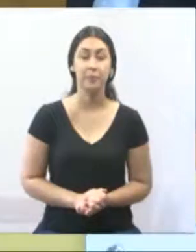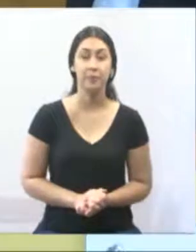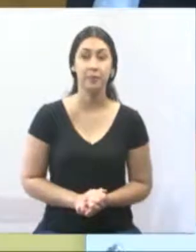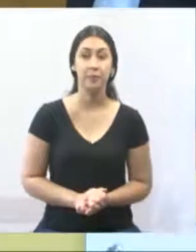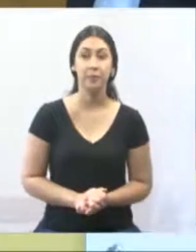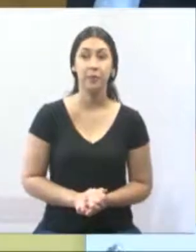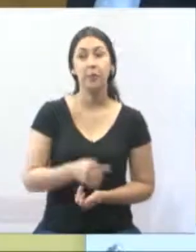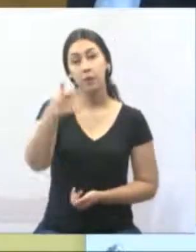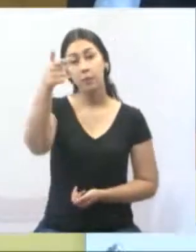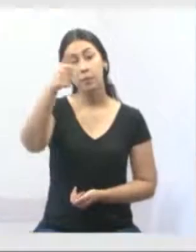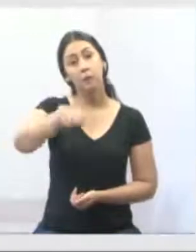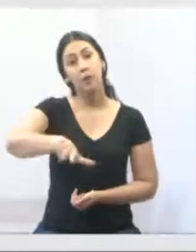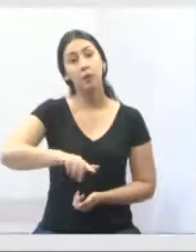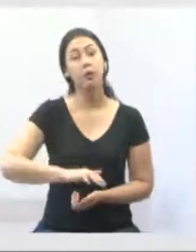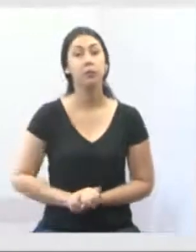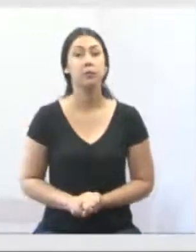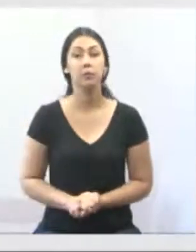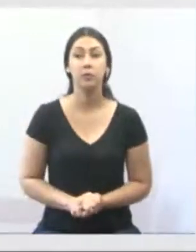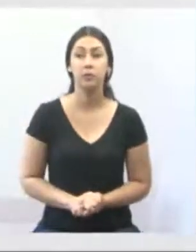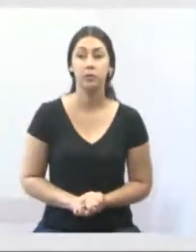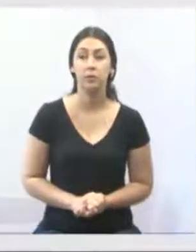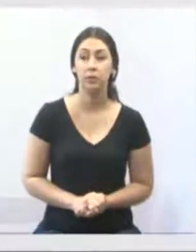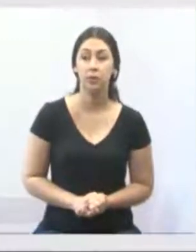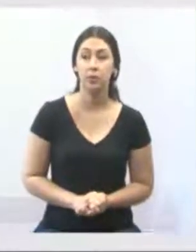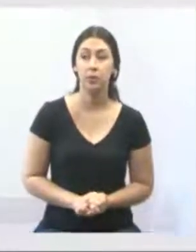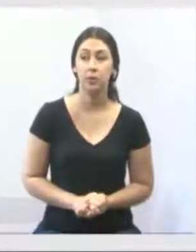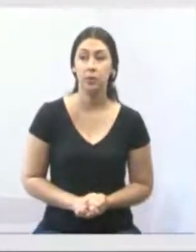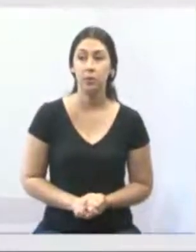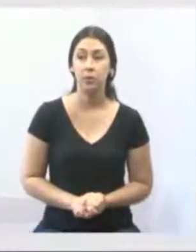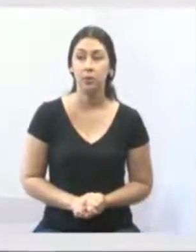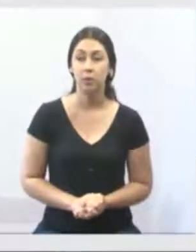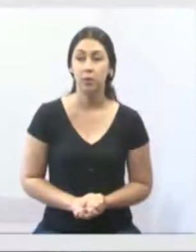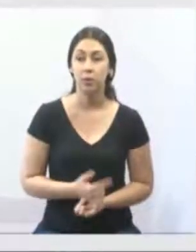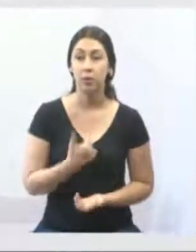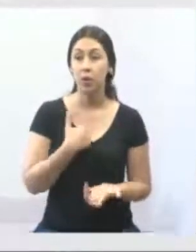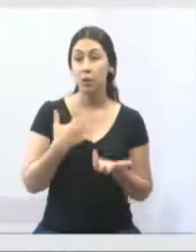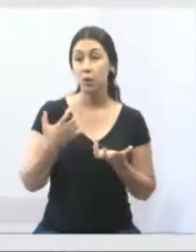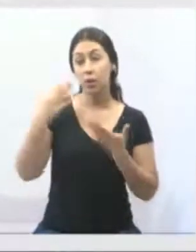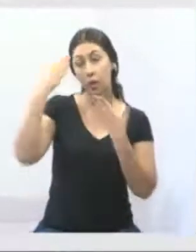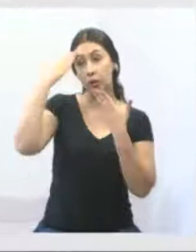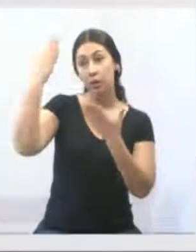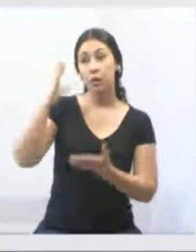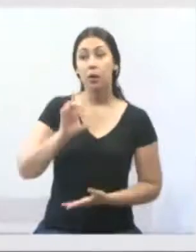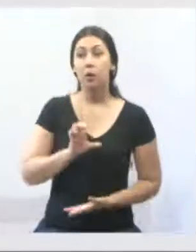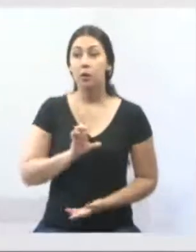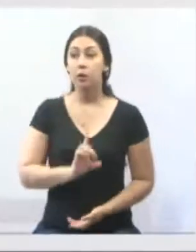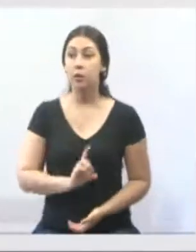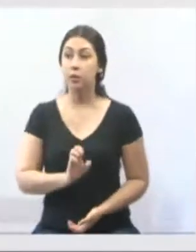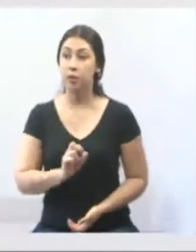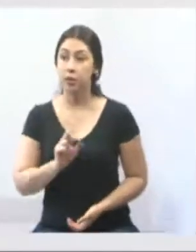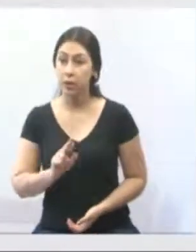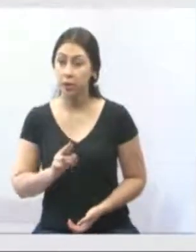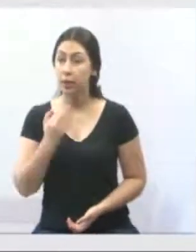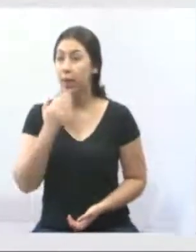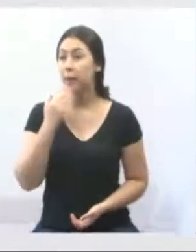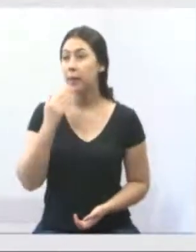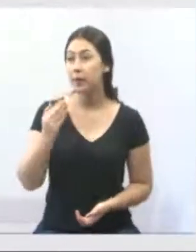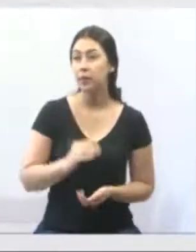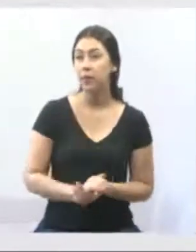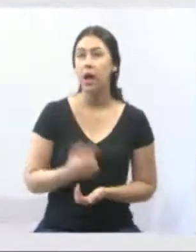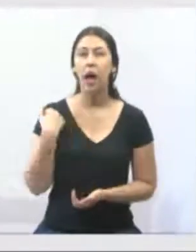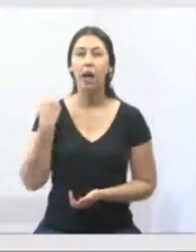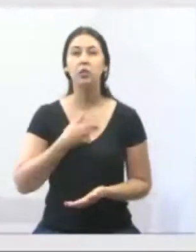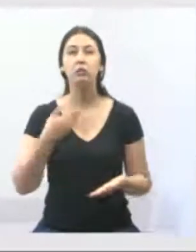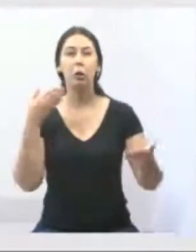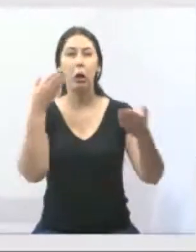Pode pôr a próxima foto aí. Eu quero agradecer ao DR a um pedido nosso. Nós fomos lá